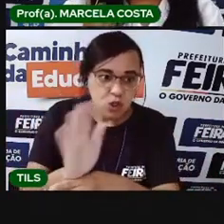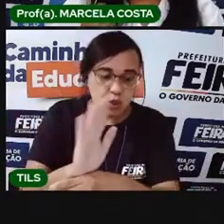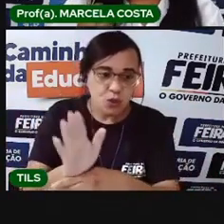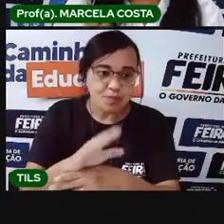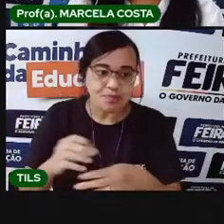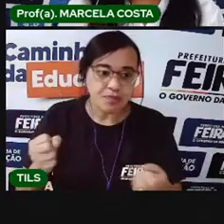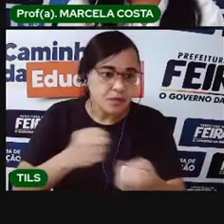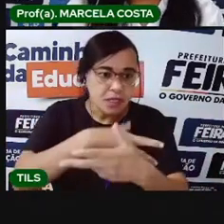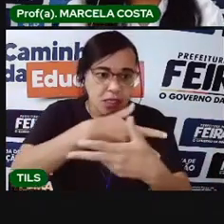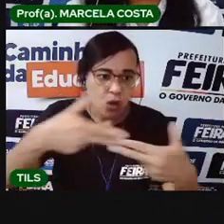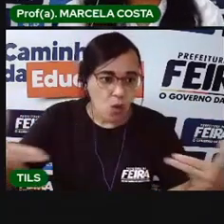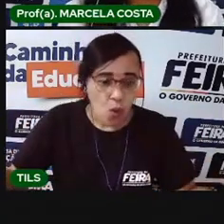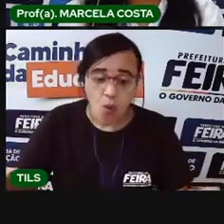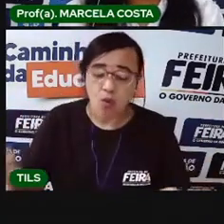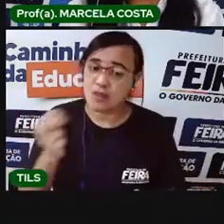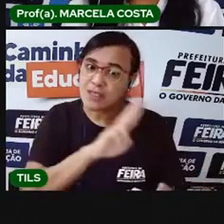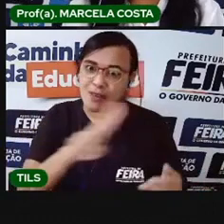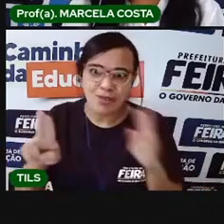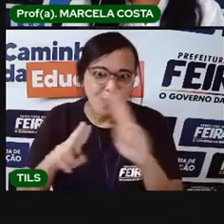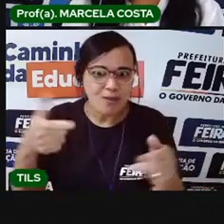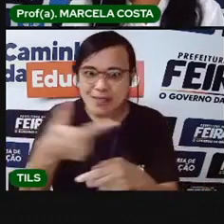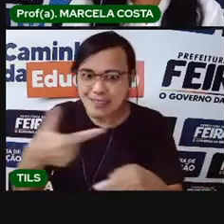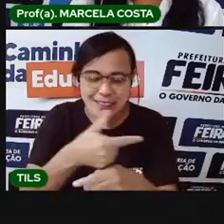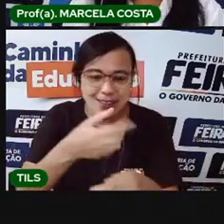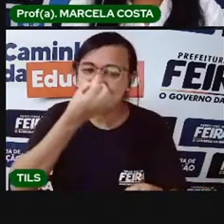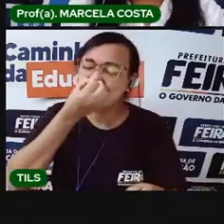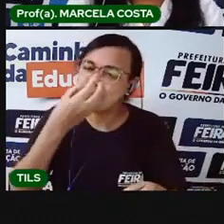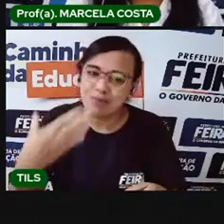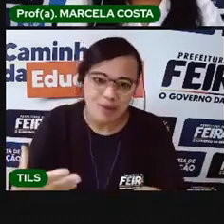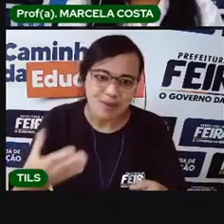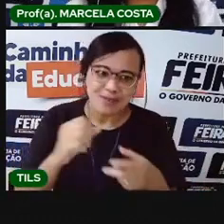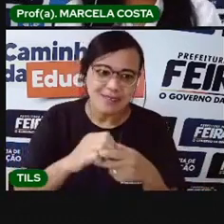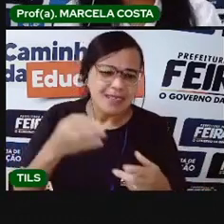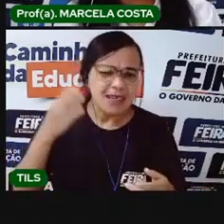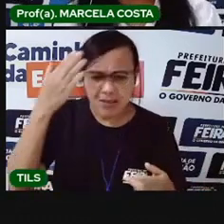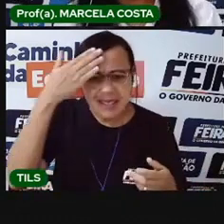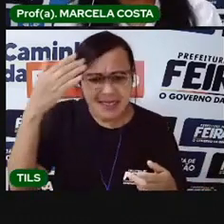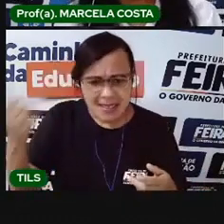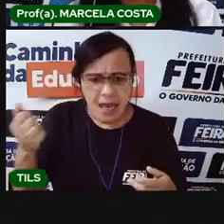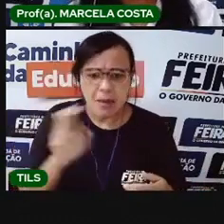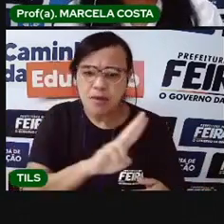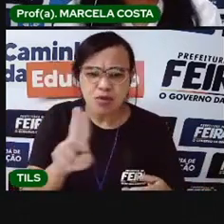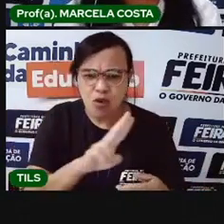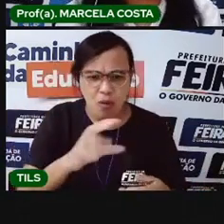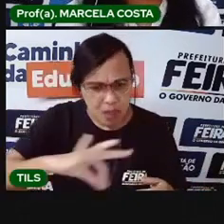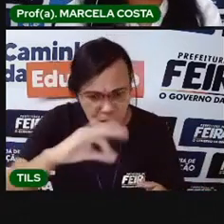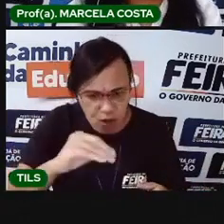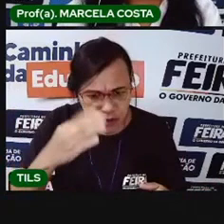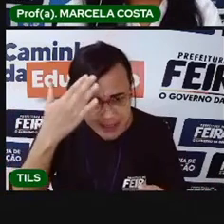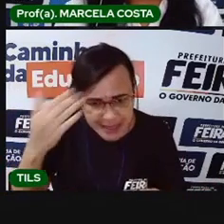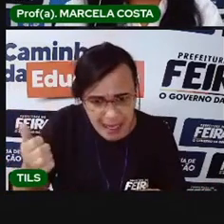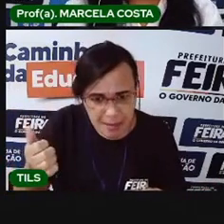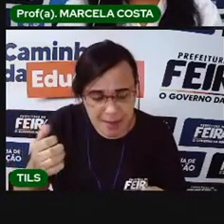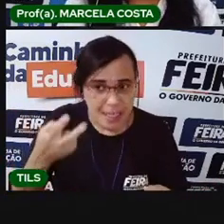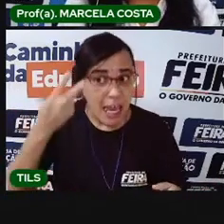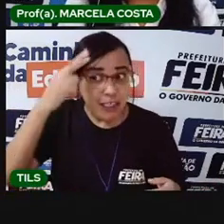coisa o nosso sobrenome representa, não é isso? Então, você sabe de onde vem o seu sobrenome? Você sabe a